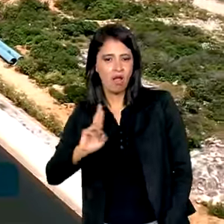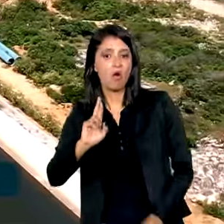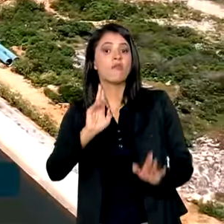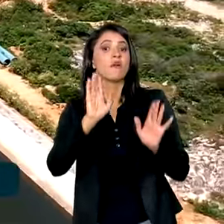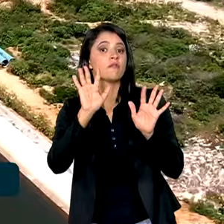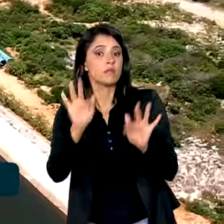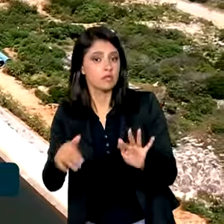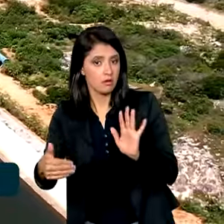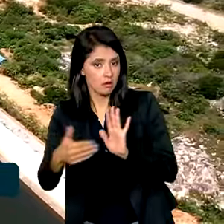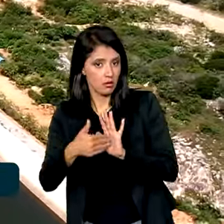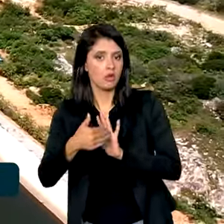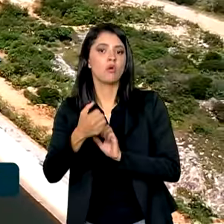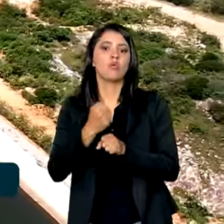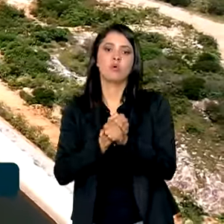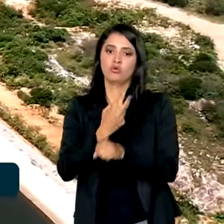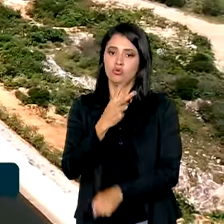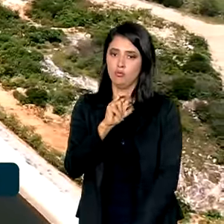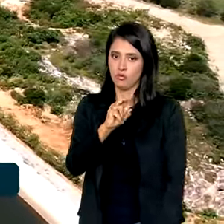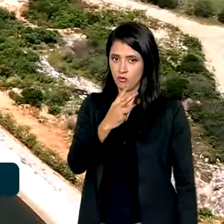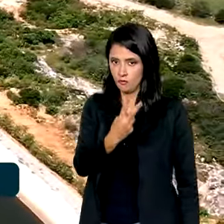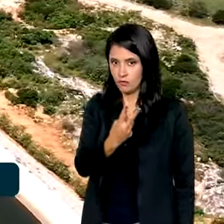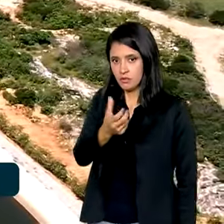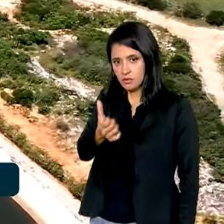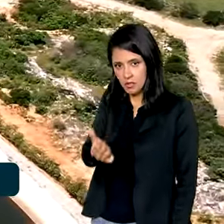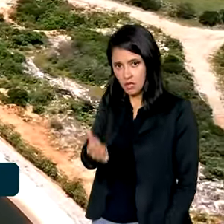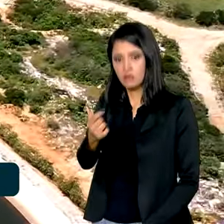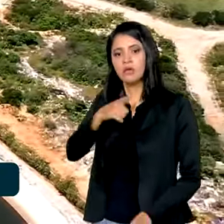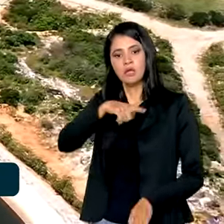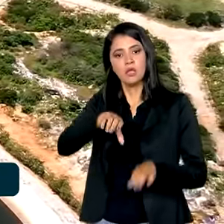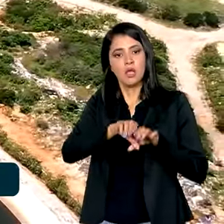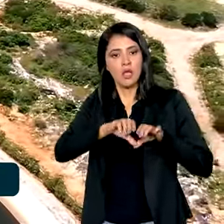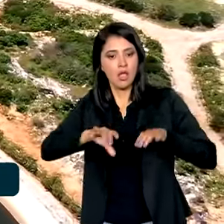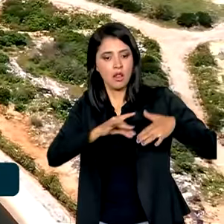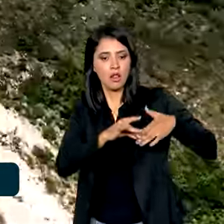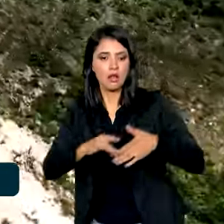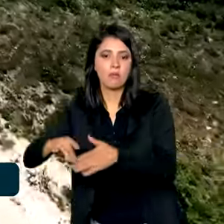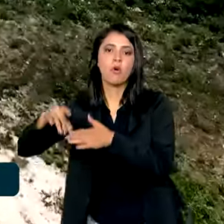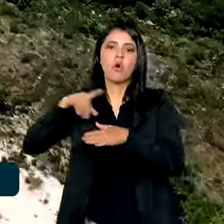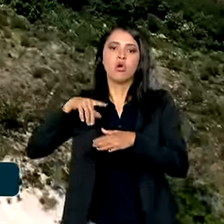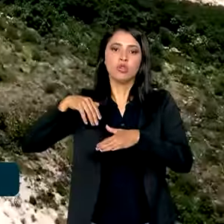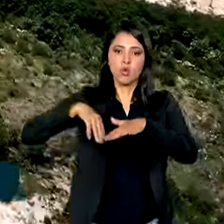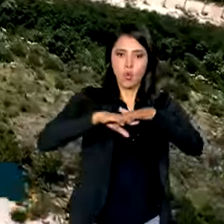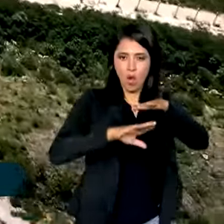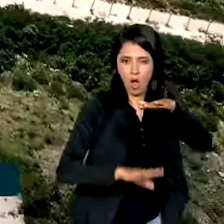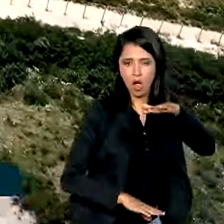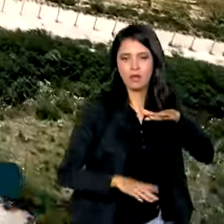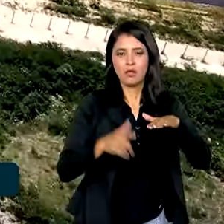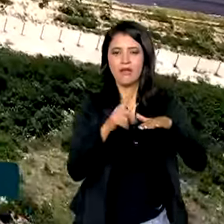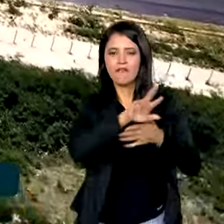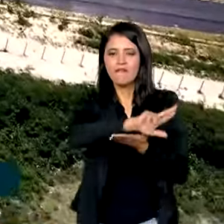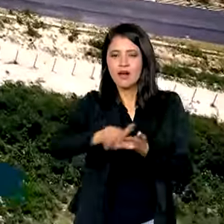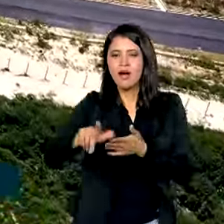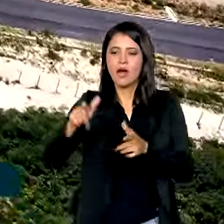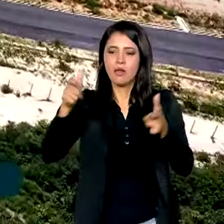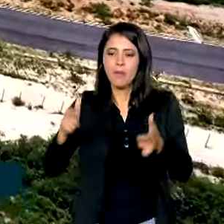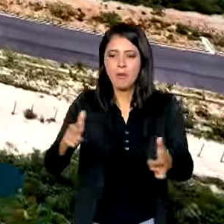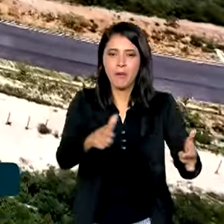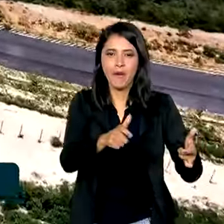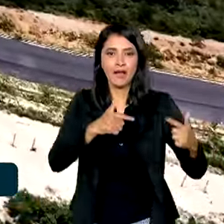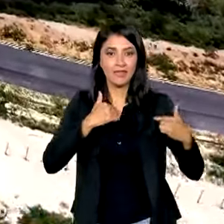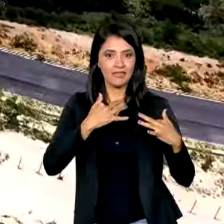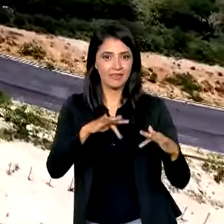finalizada até 2026 e contará com linhas de transporte, reservatórios e diversas estações de tratamento ao longo de sua